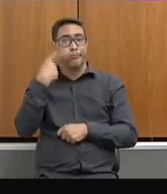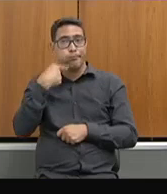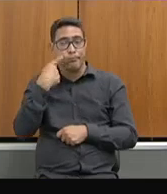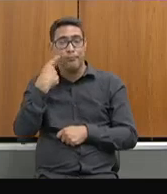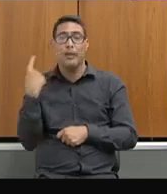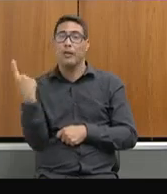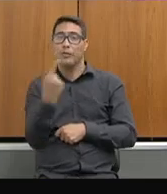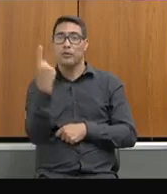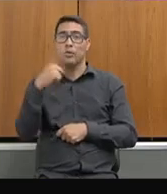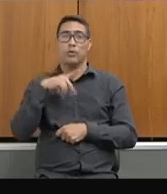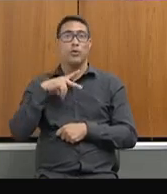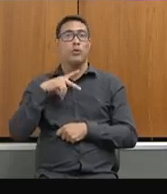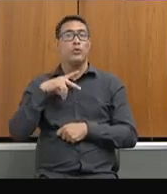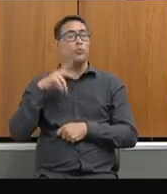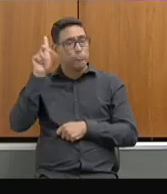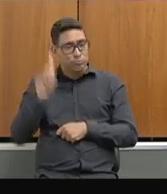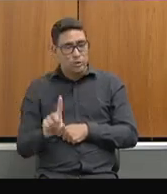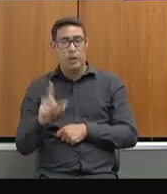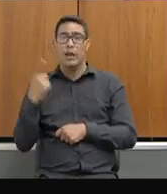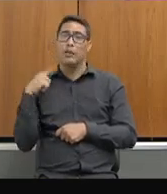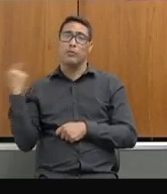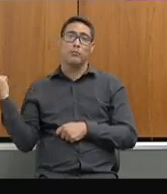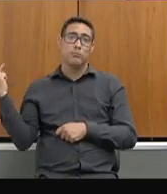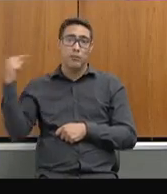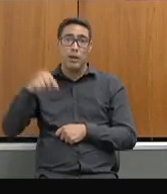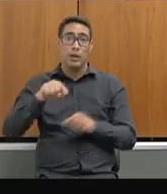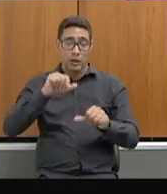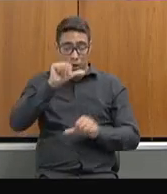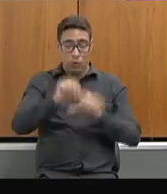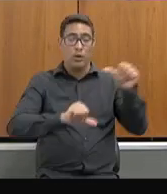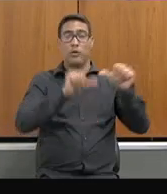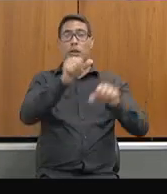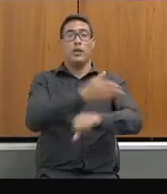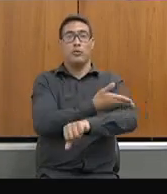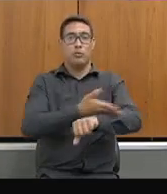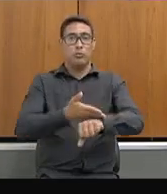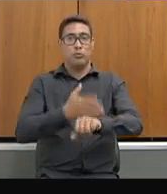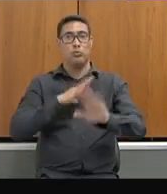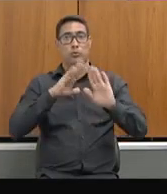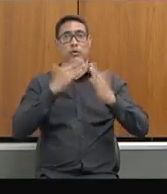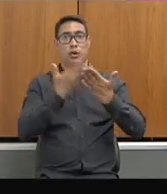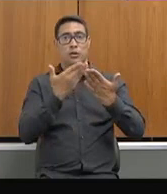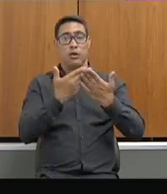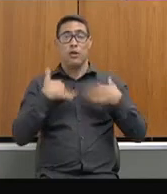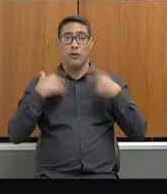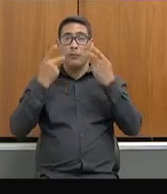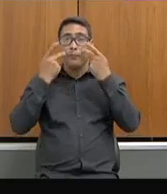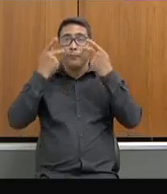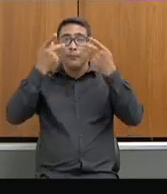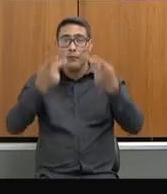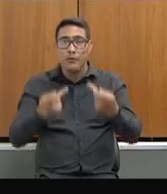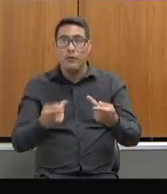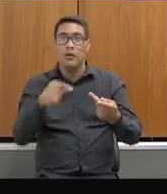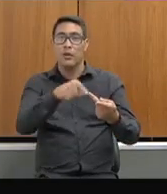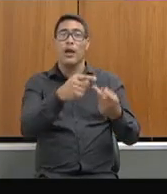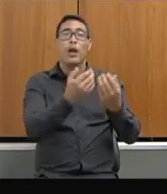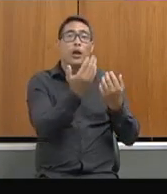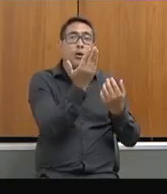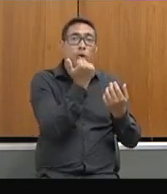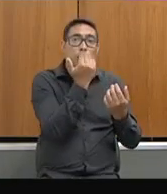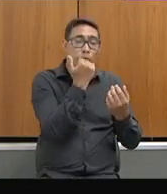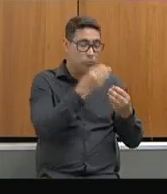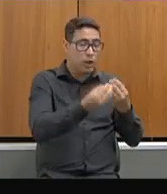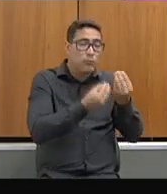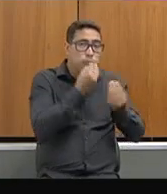são, que têm todos os direitos, que não alteremos a rotina escolar. Eu, quando eu vou visitar a escola, eu faço questão de merendar da merenda e também